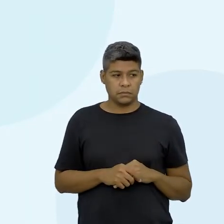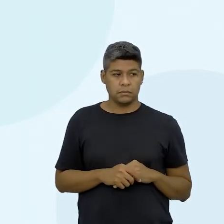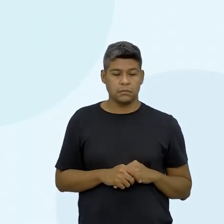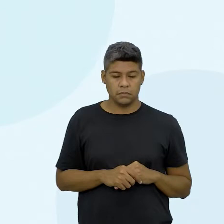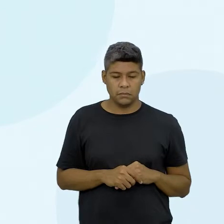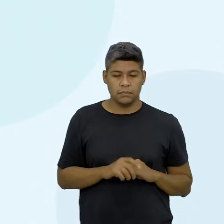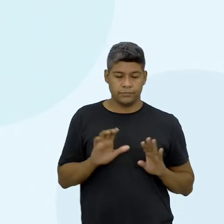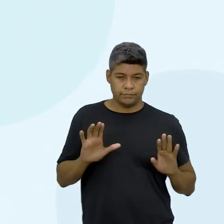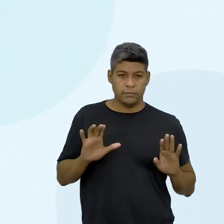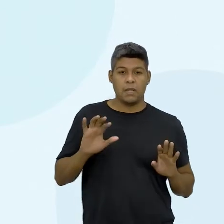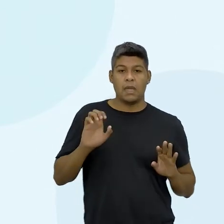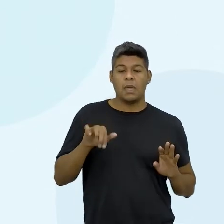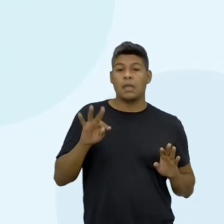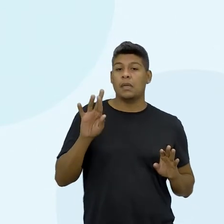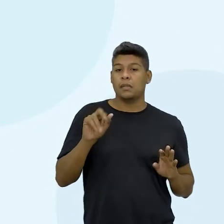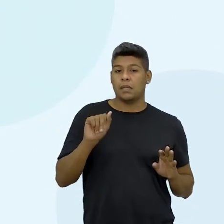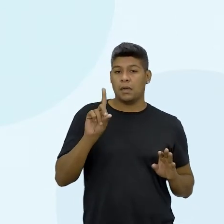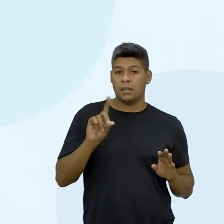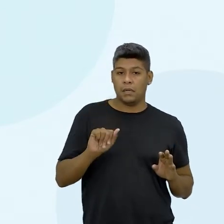num fluxo de caixa.